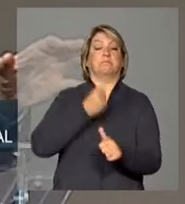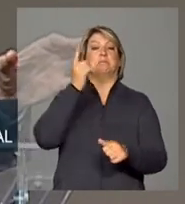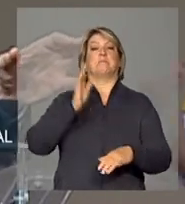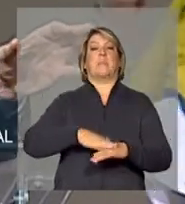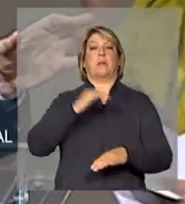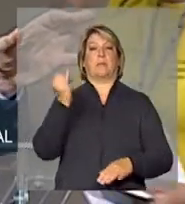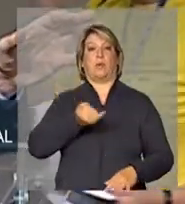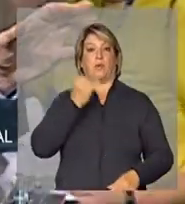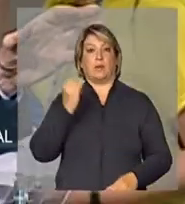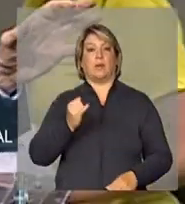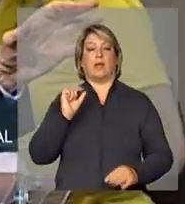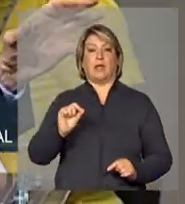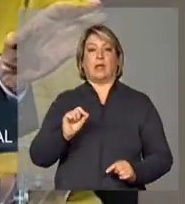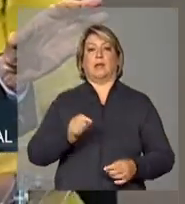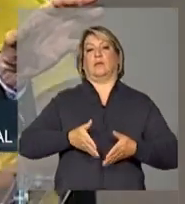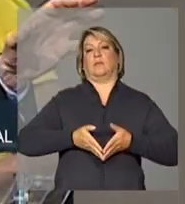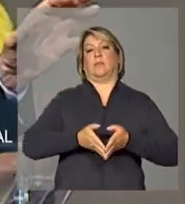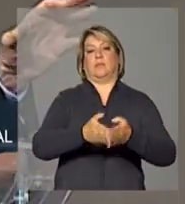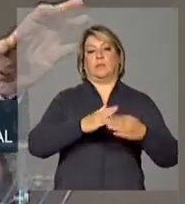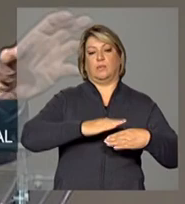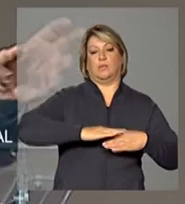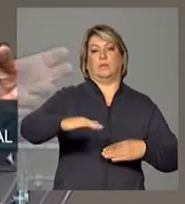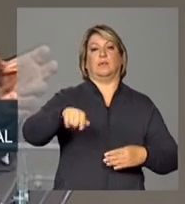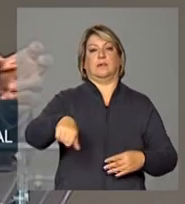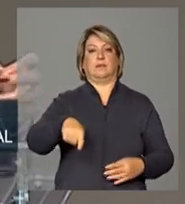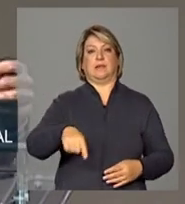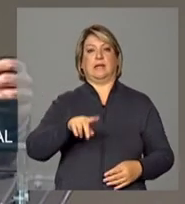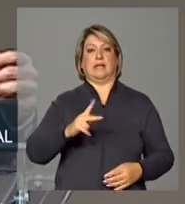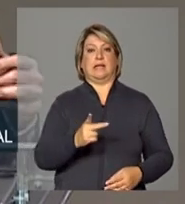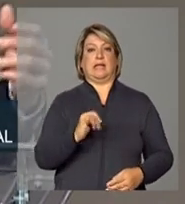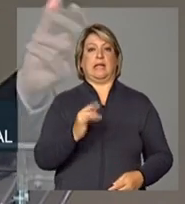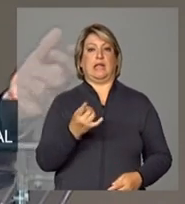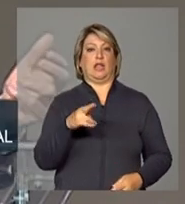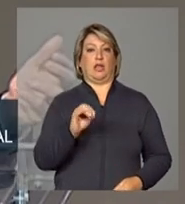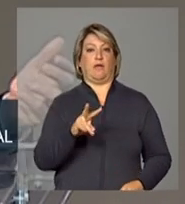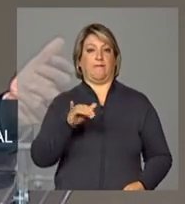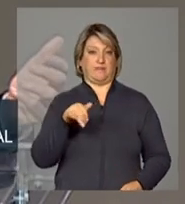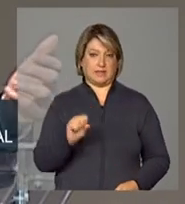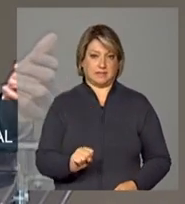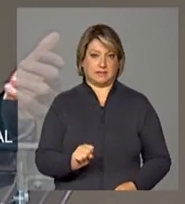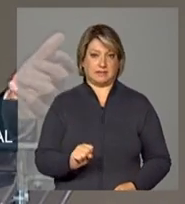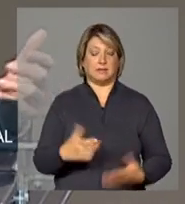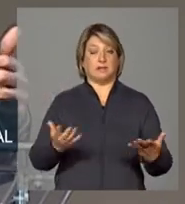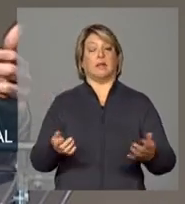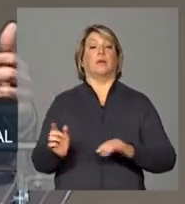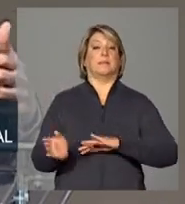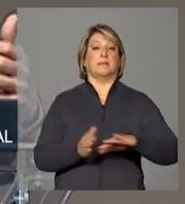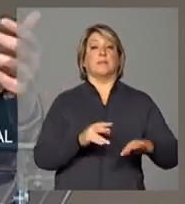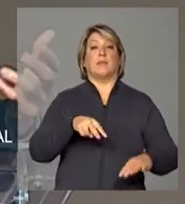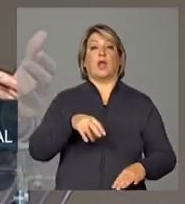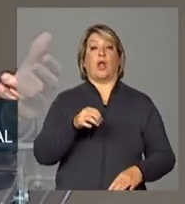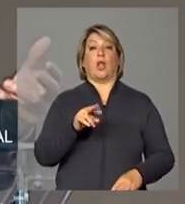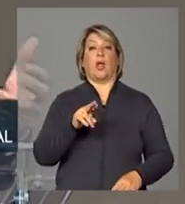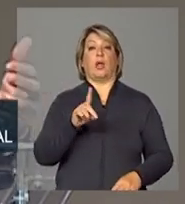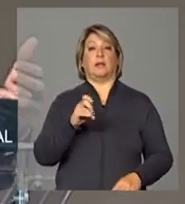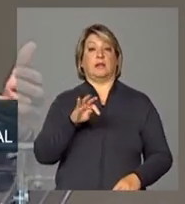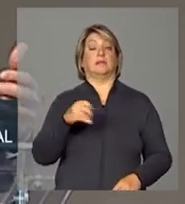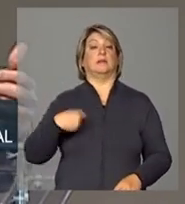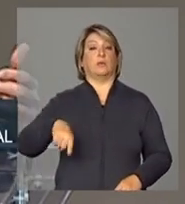importante são as hidrovias na região nordeste caberá ao poder público e